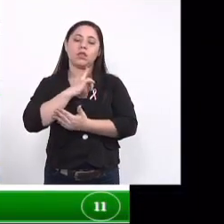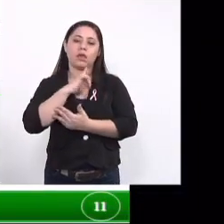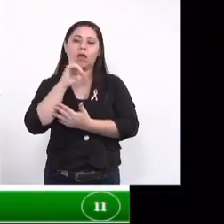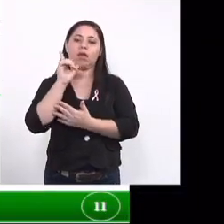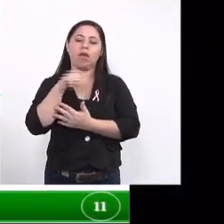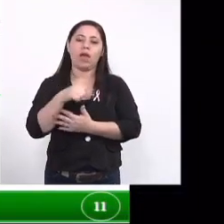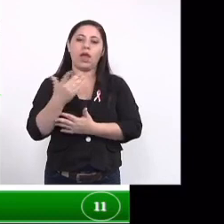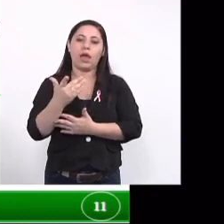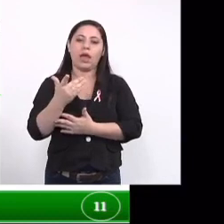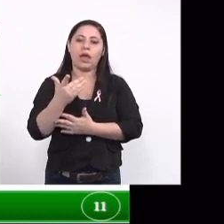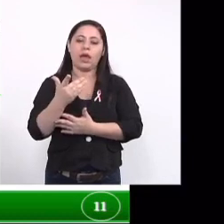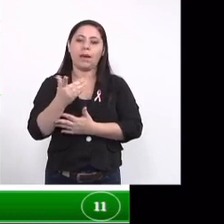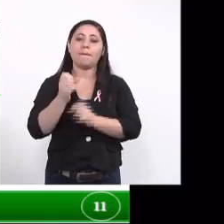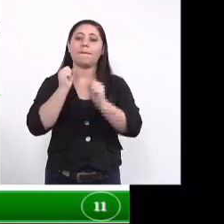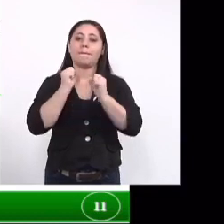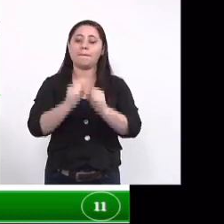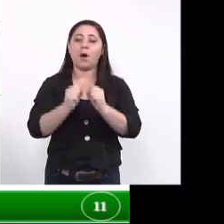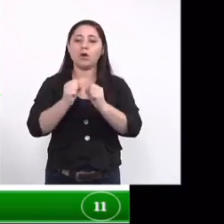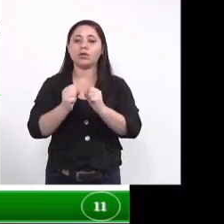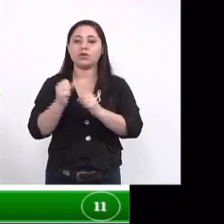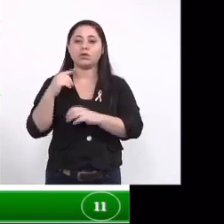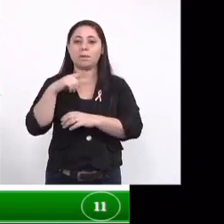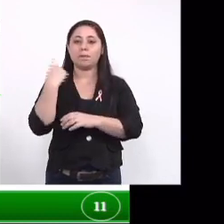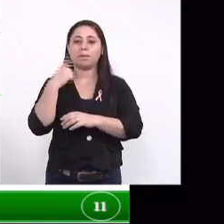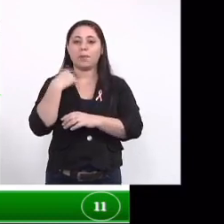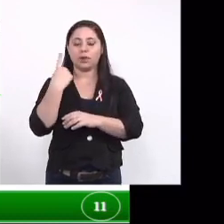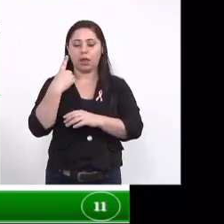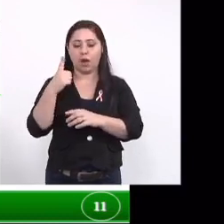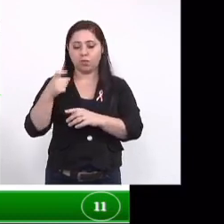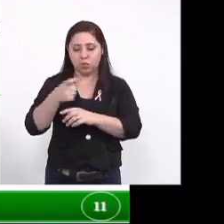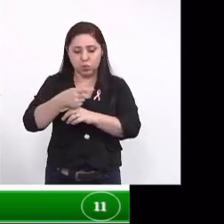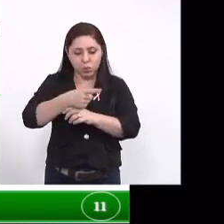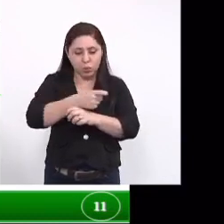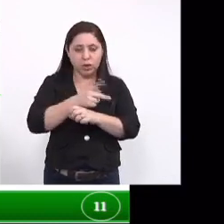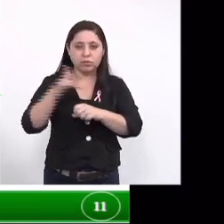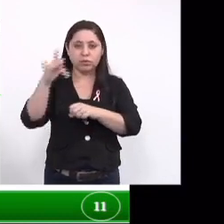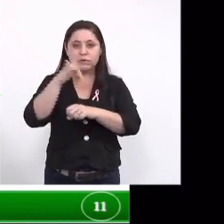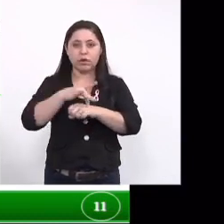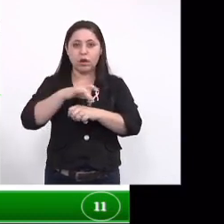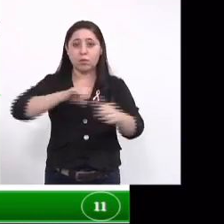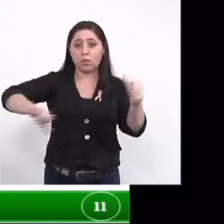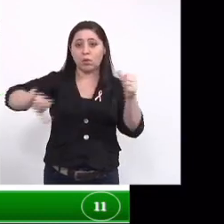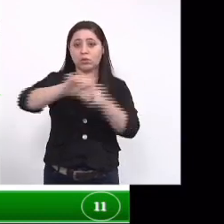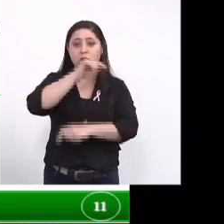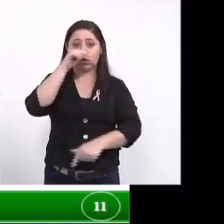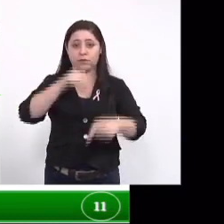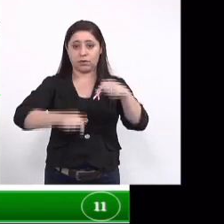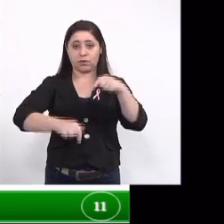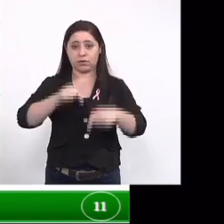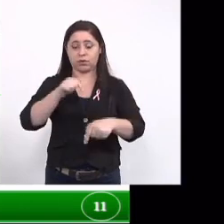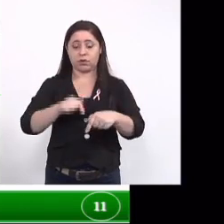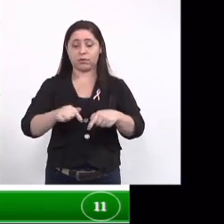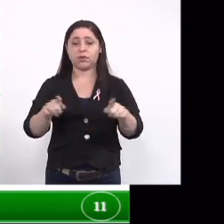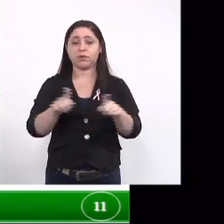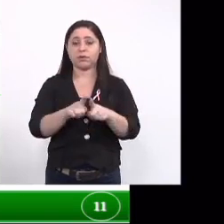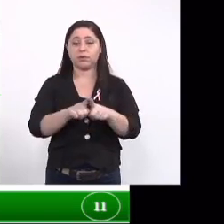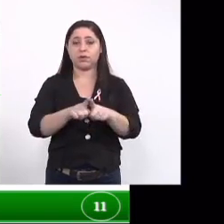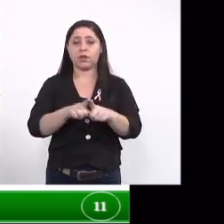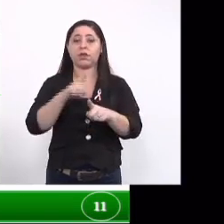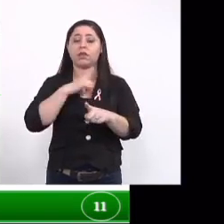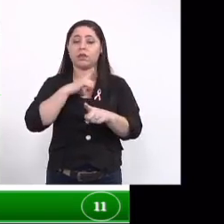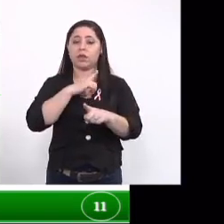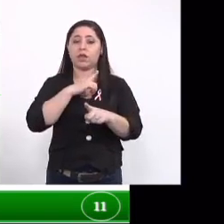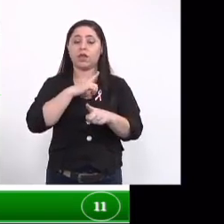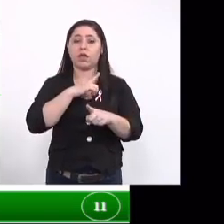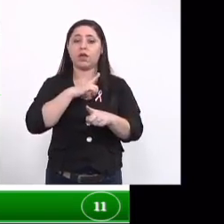efeito promissor para as larvas do mosquito porém nós realizamos outras modificações químicas e para isso nós temos um engenheiro